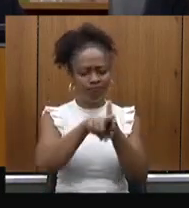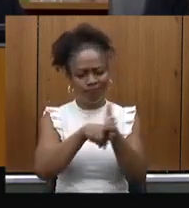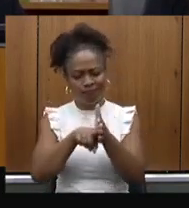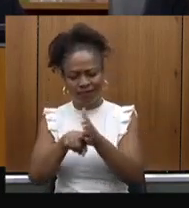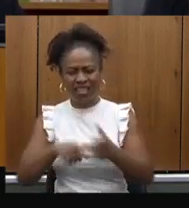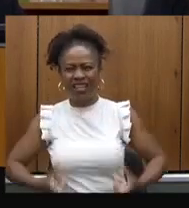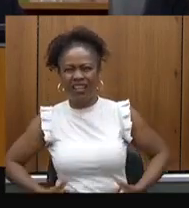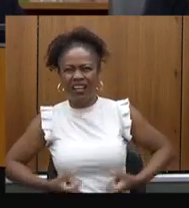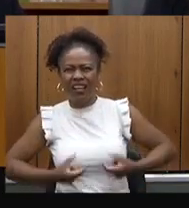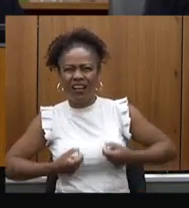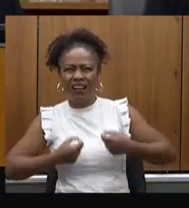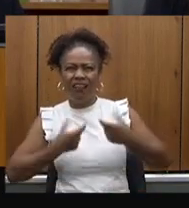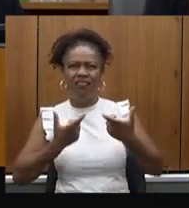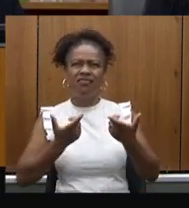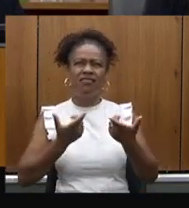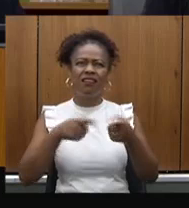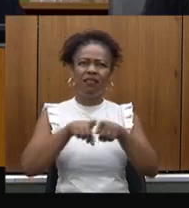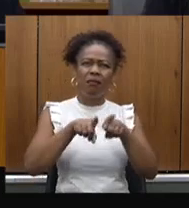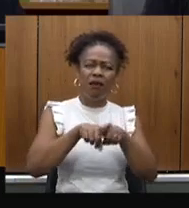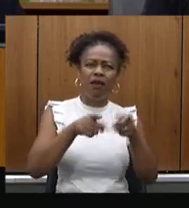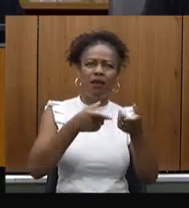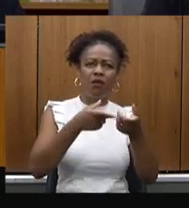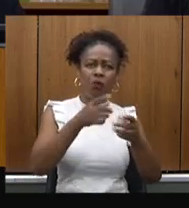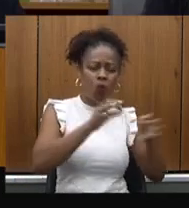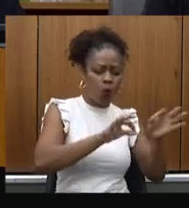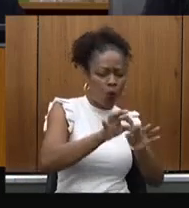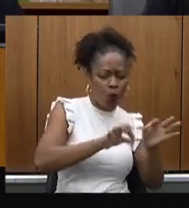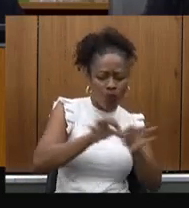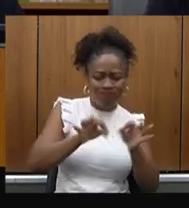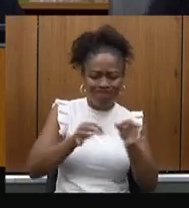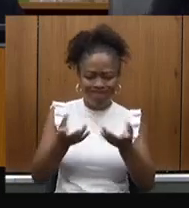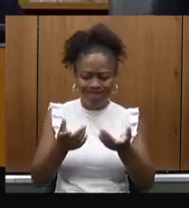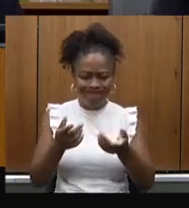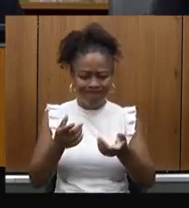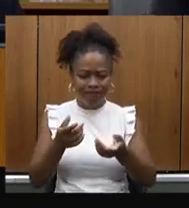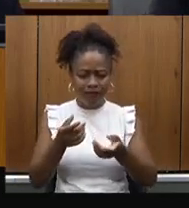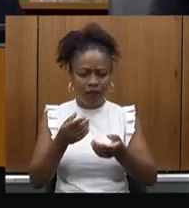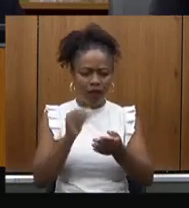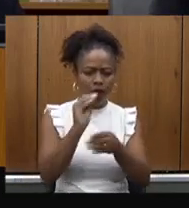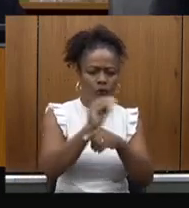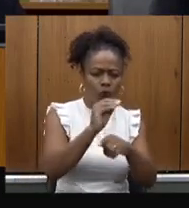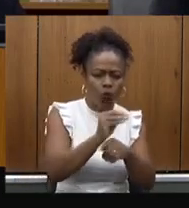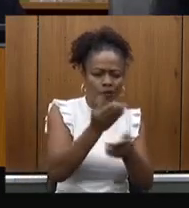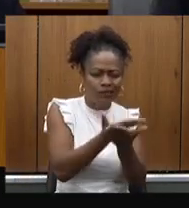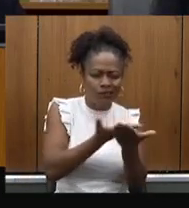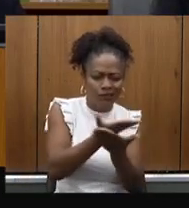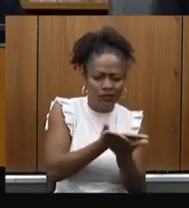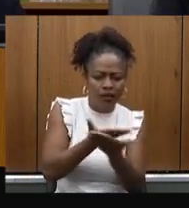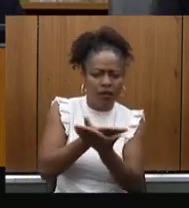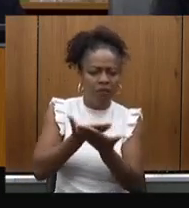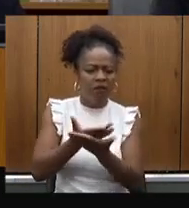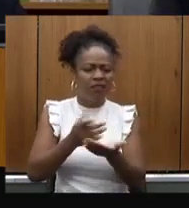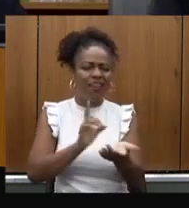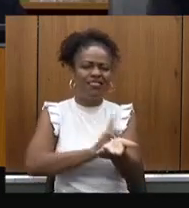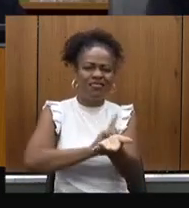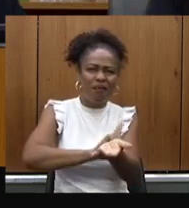dar um controle melhor de doenças, como diabetes de difícil controle,